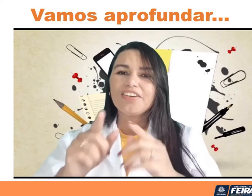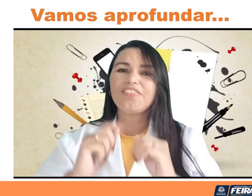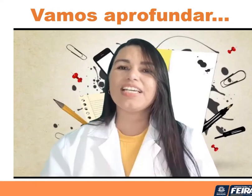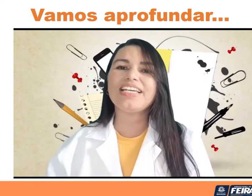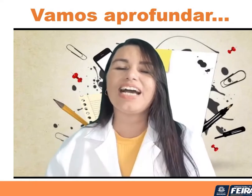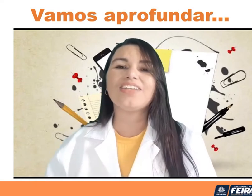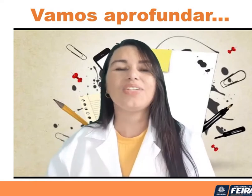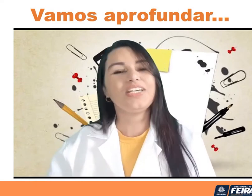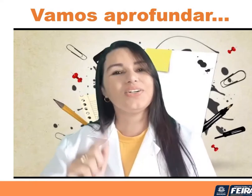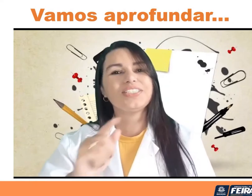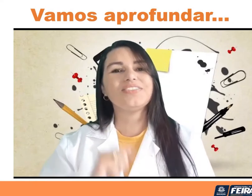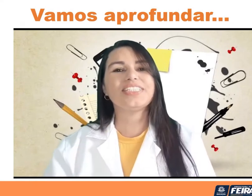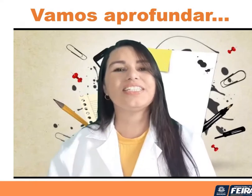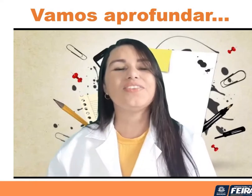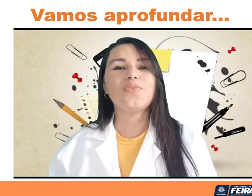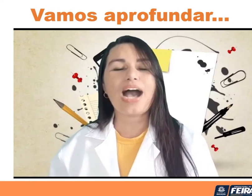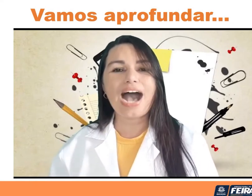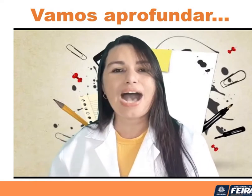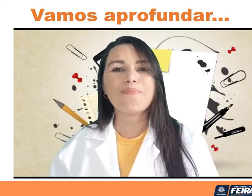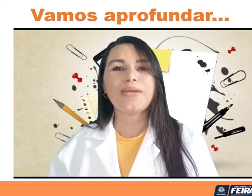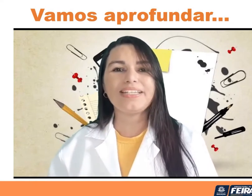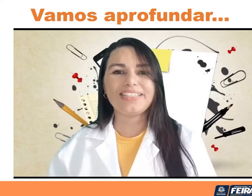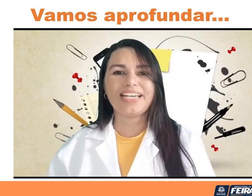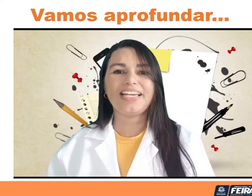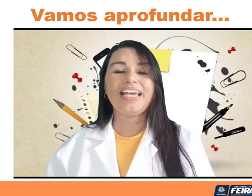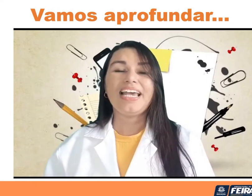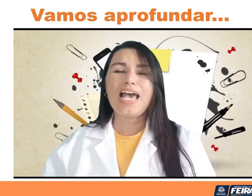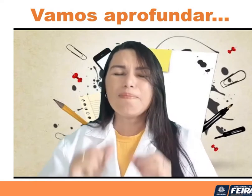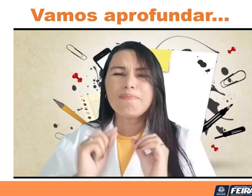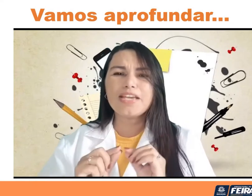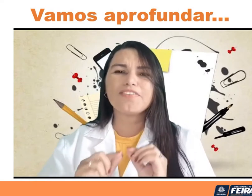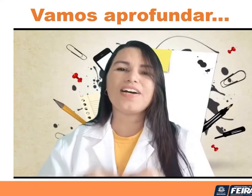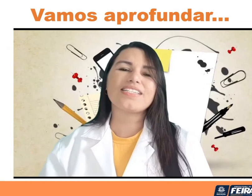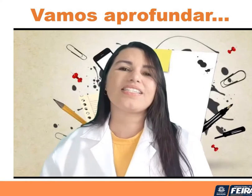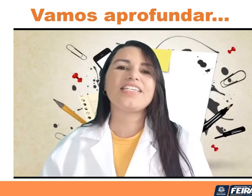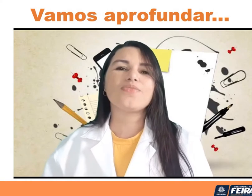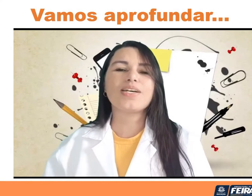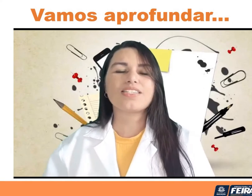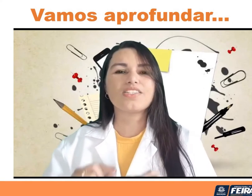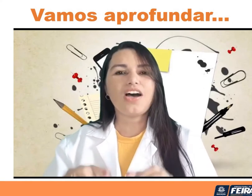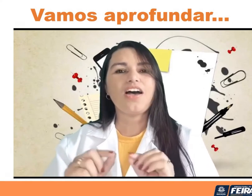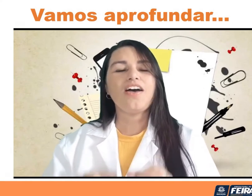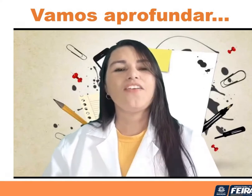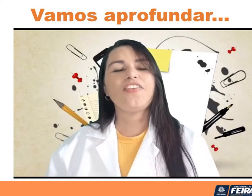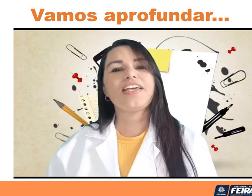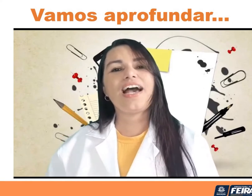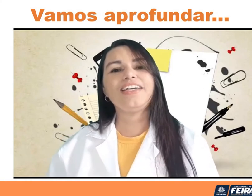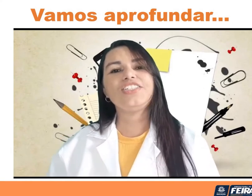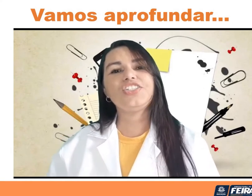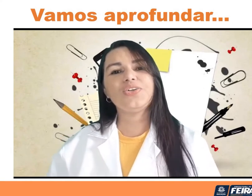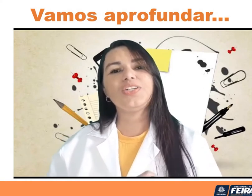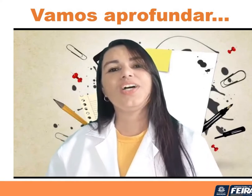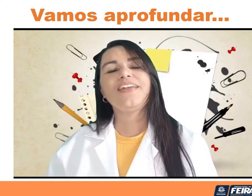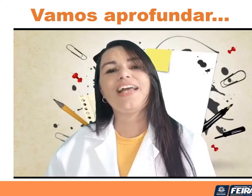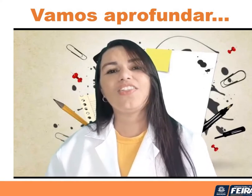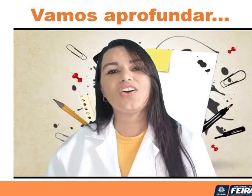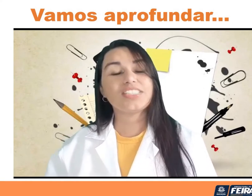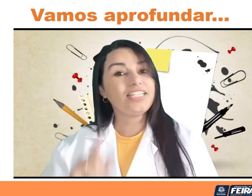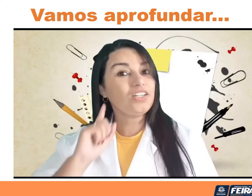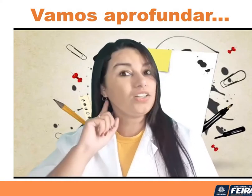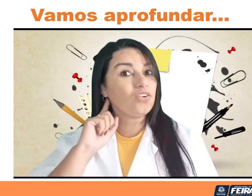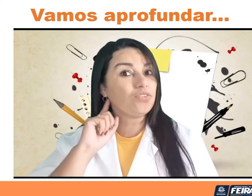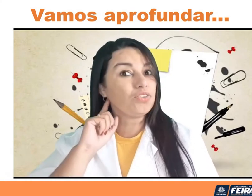Então, fique ligado que hoje vocês vão aprender. É bem facinho. É só ficar aí de olho